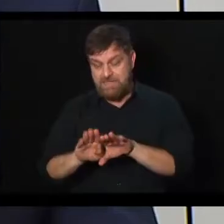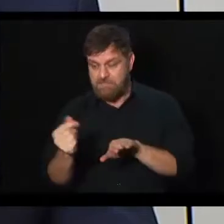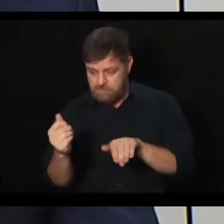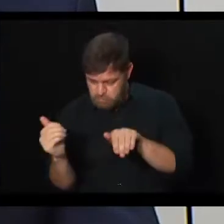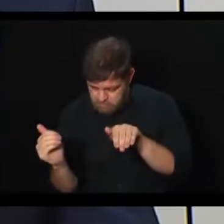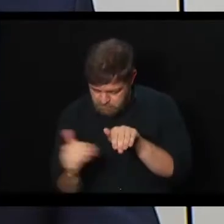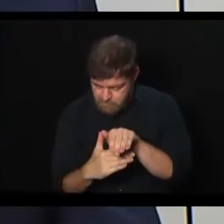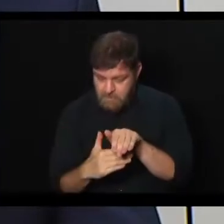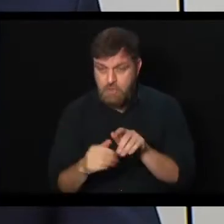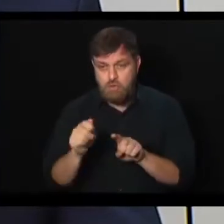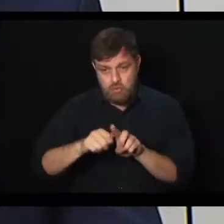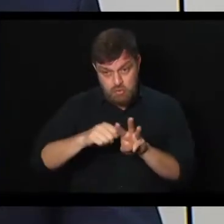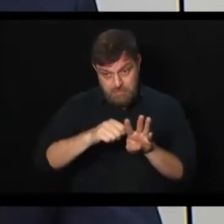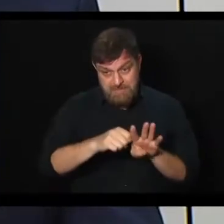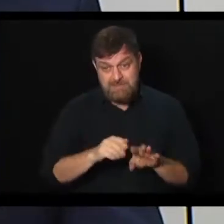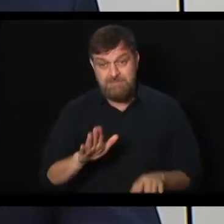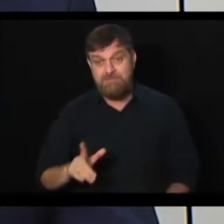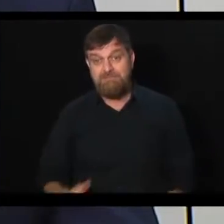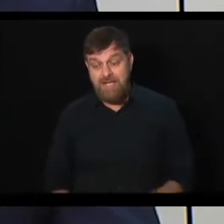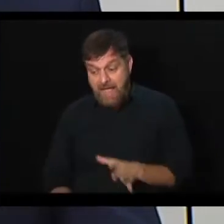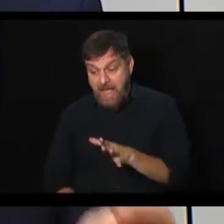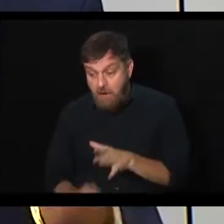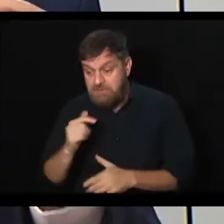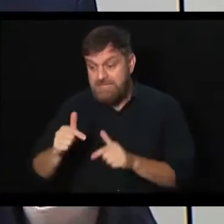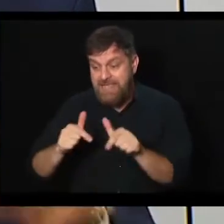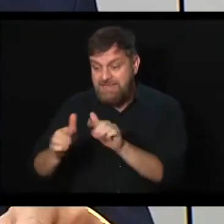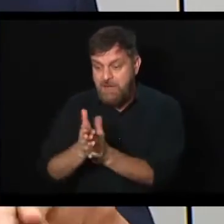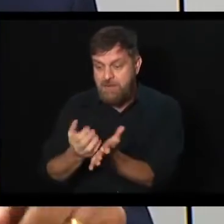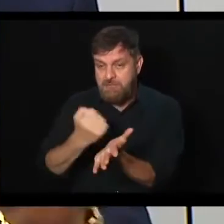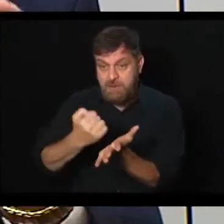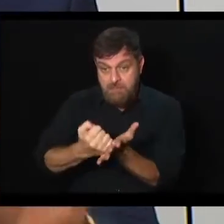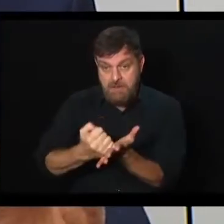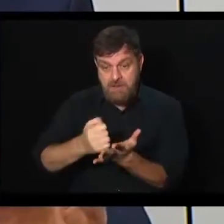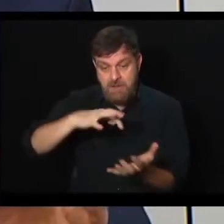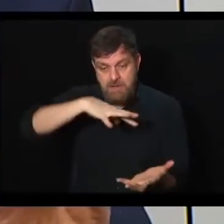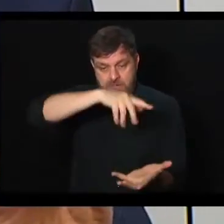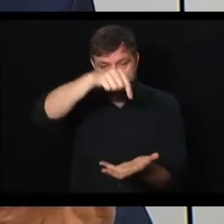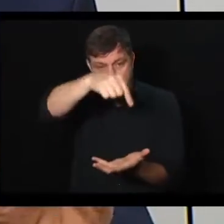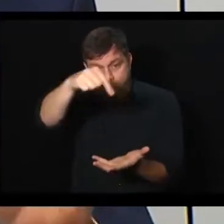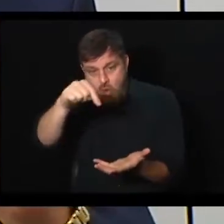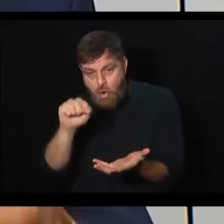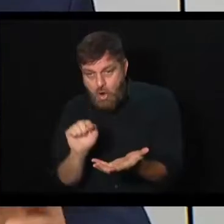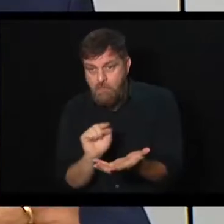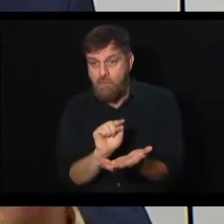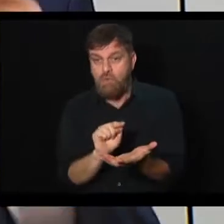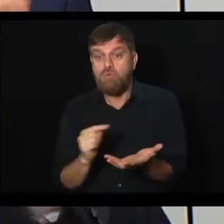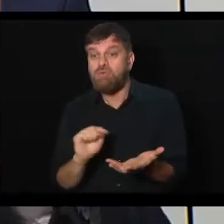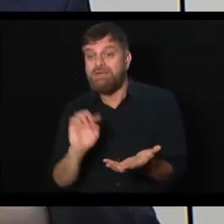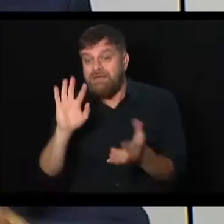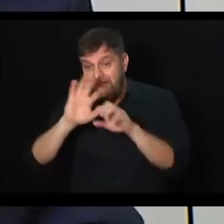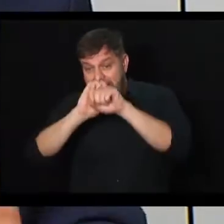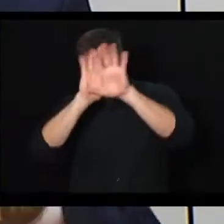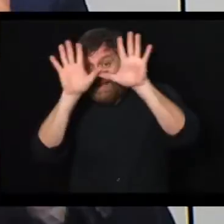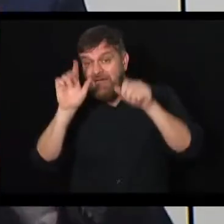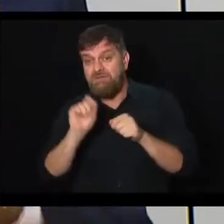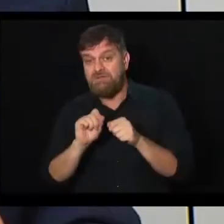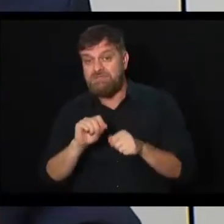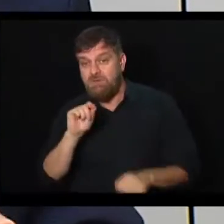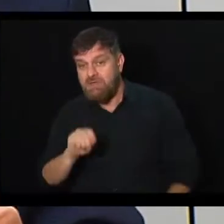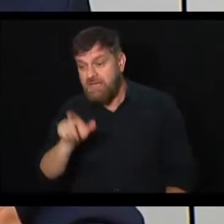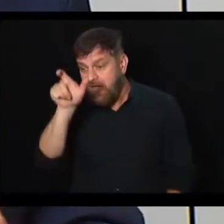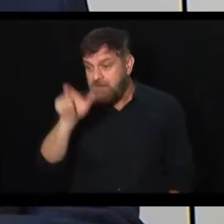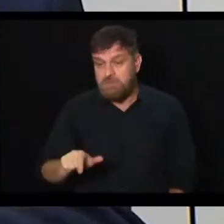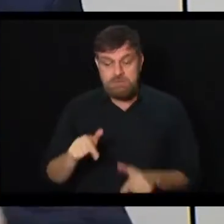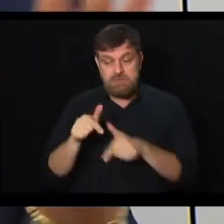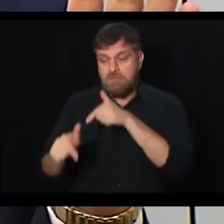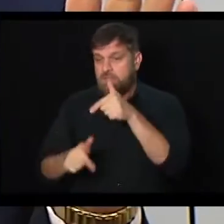voltar a gerar renda e gerar trabalho no mundo, Mirna, muito claro, que o mundo está reduzindo a capacidade de